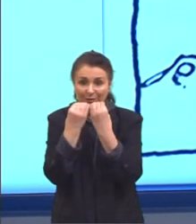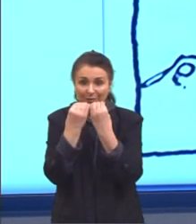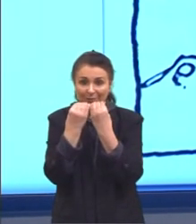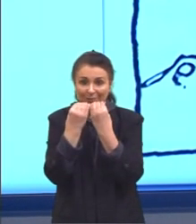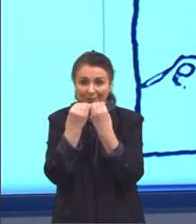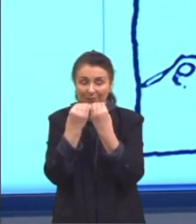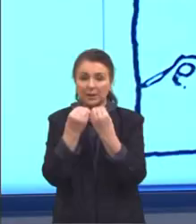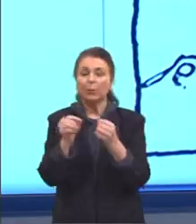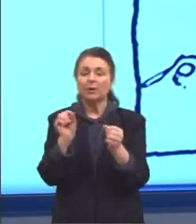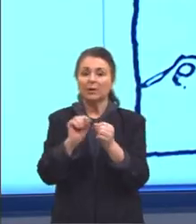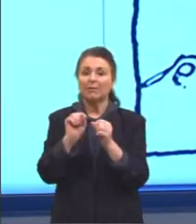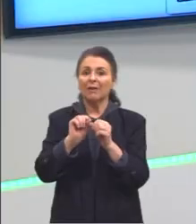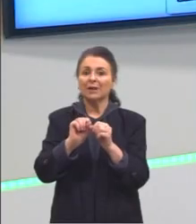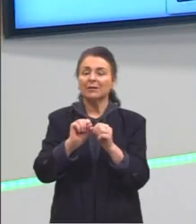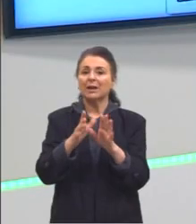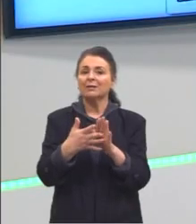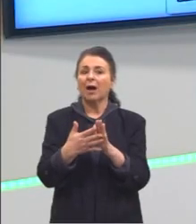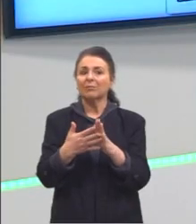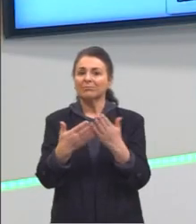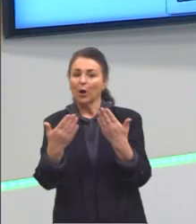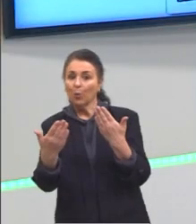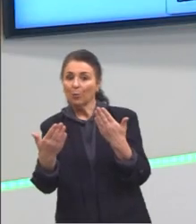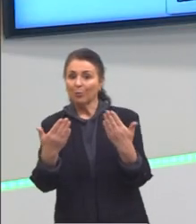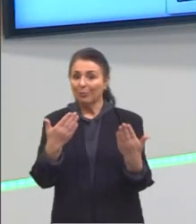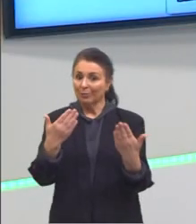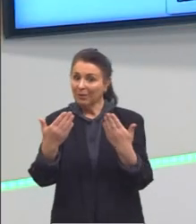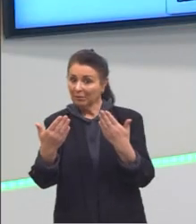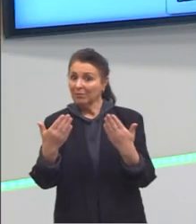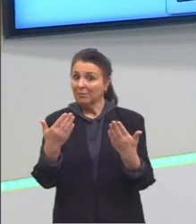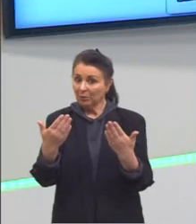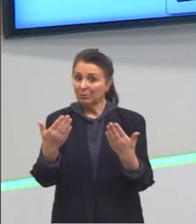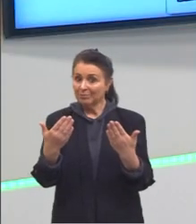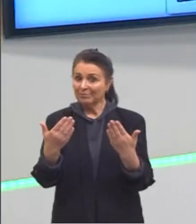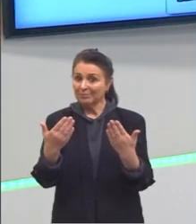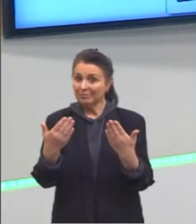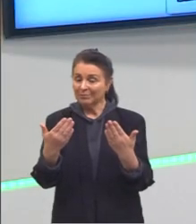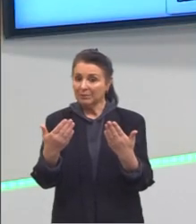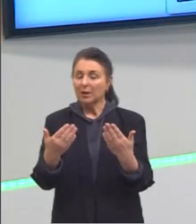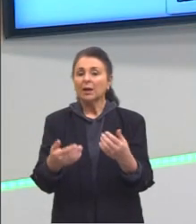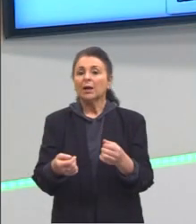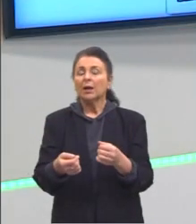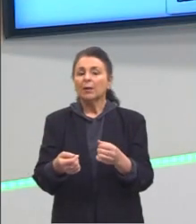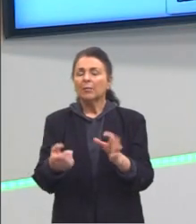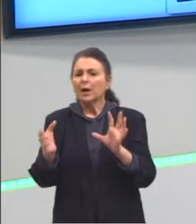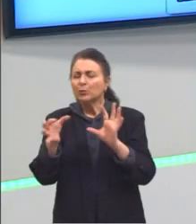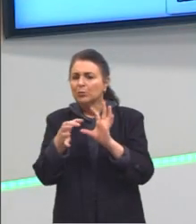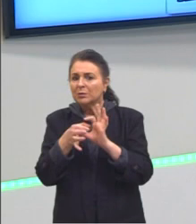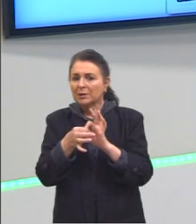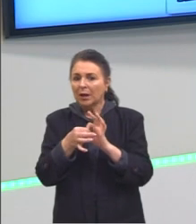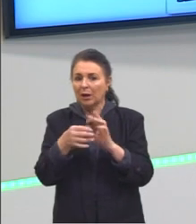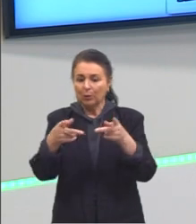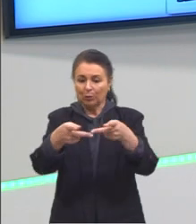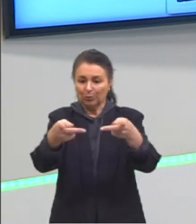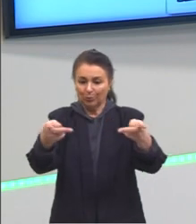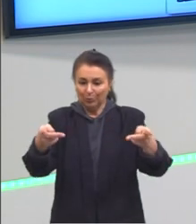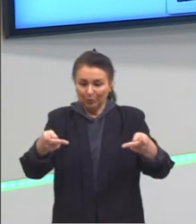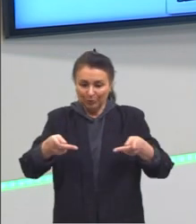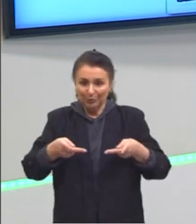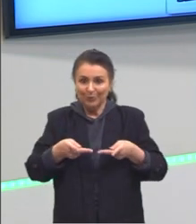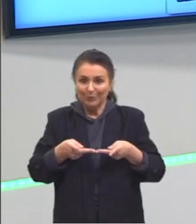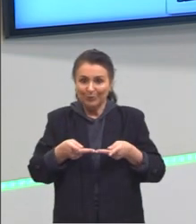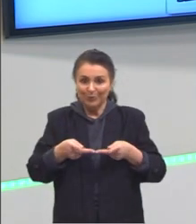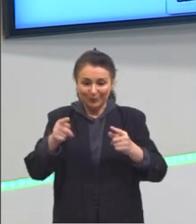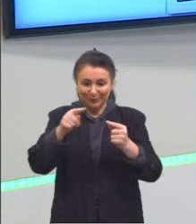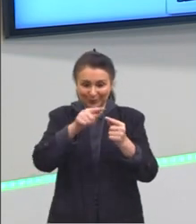essa pequena associação, né, de uma forma, cômica, associando ali o formato, né, da circunferência, que é